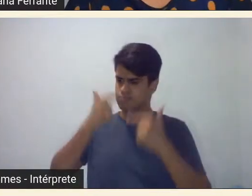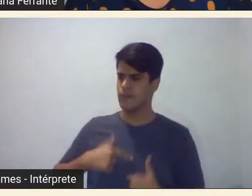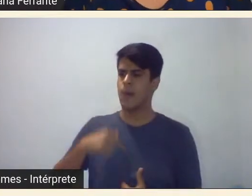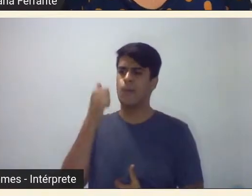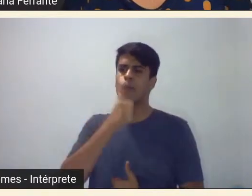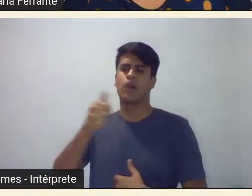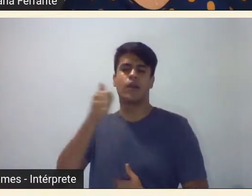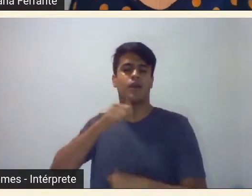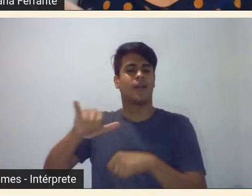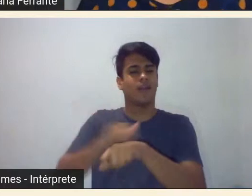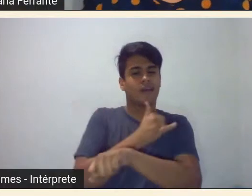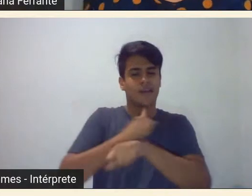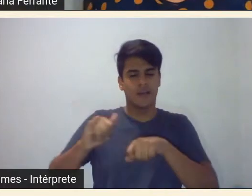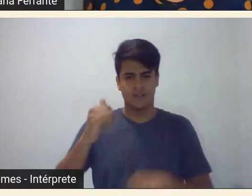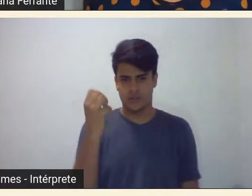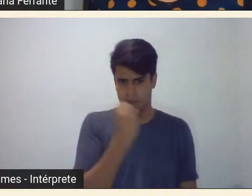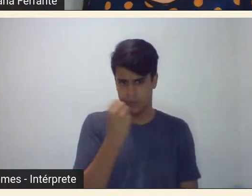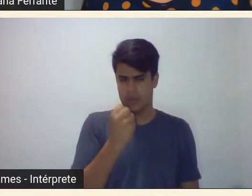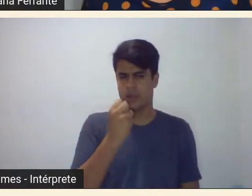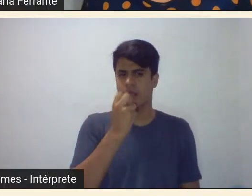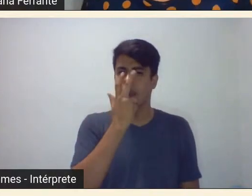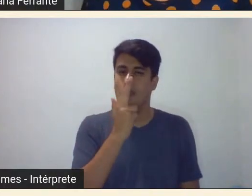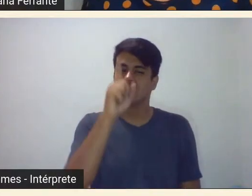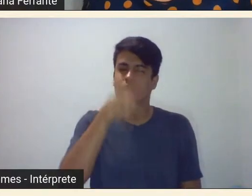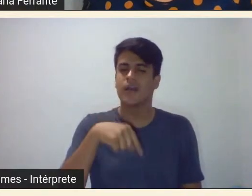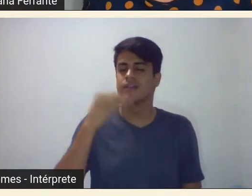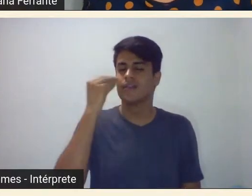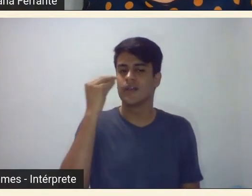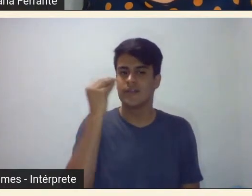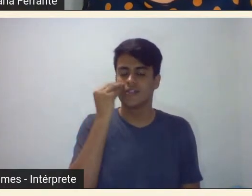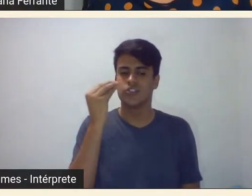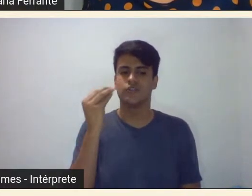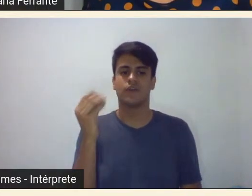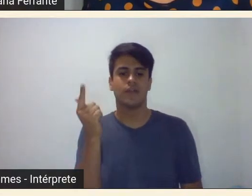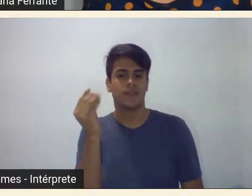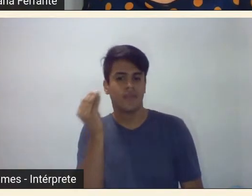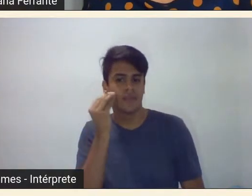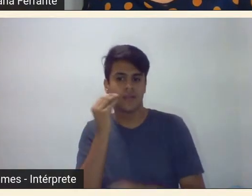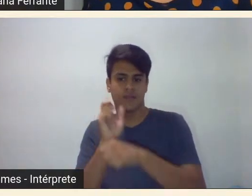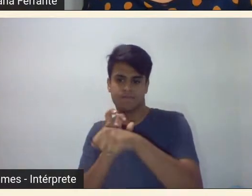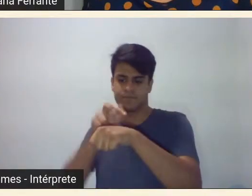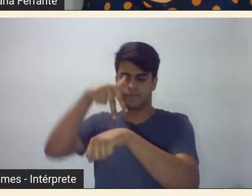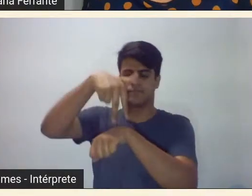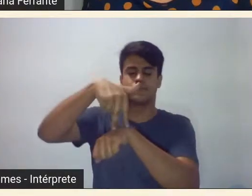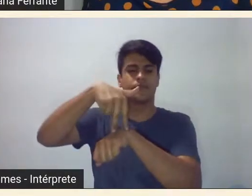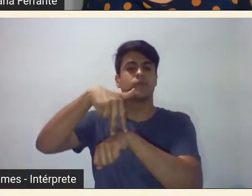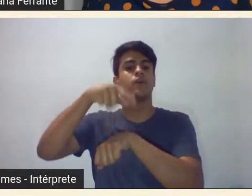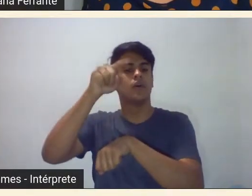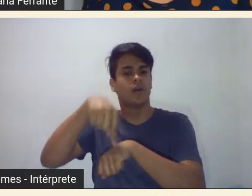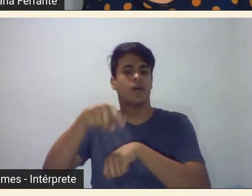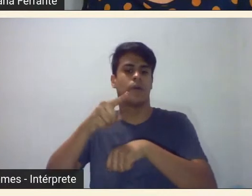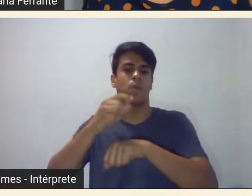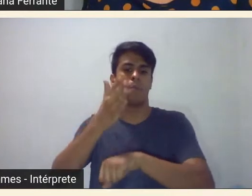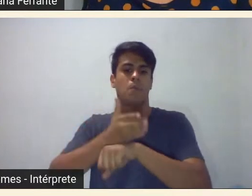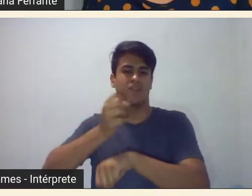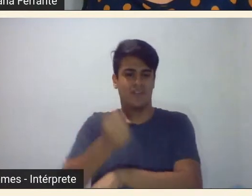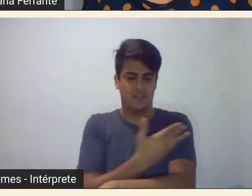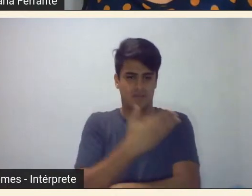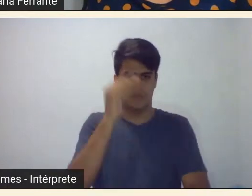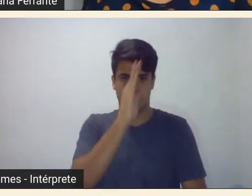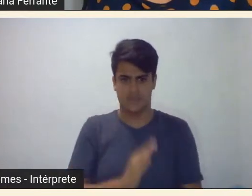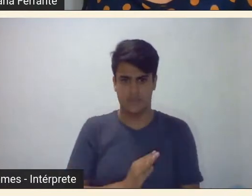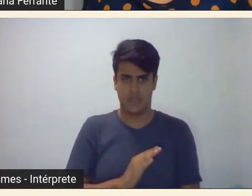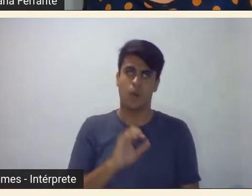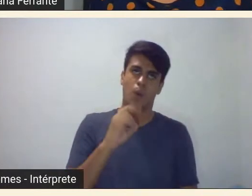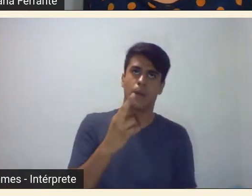vista como uma tentativa de obter protagonismo no modernismo brasileiro? Ou seja, ela conscientemente